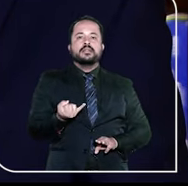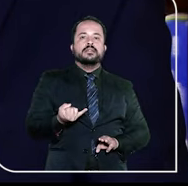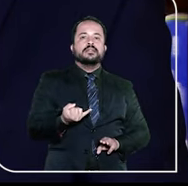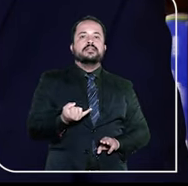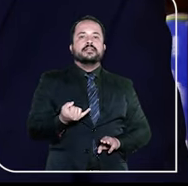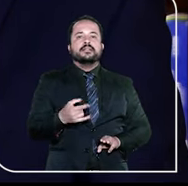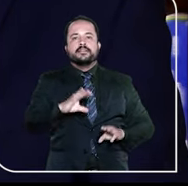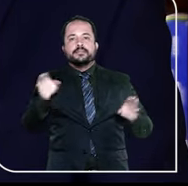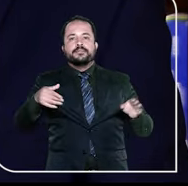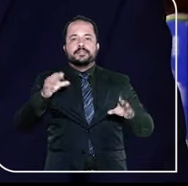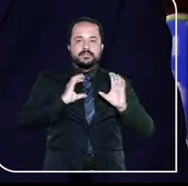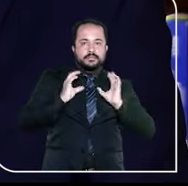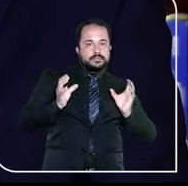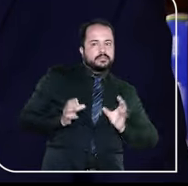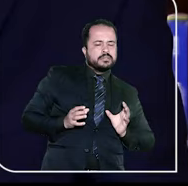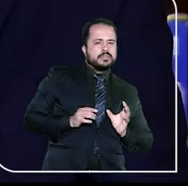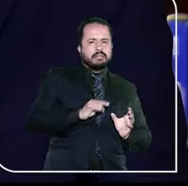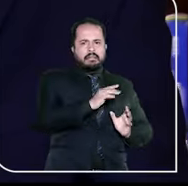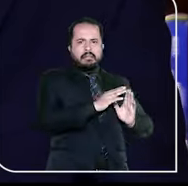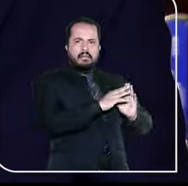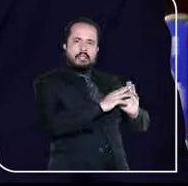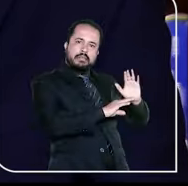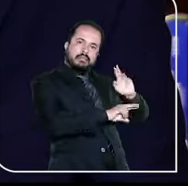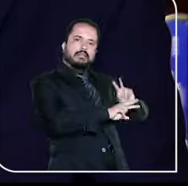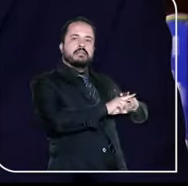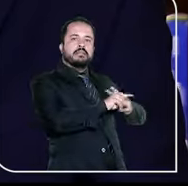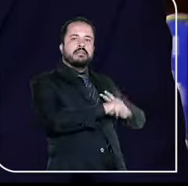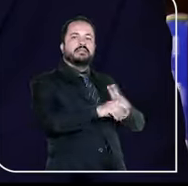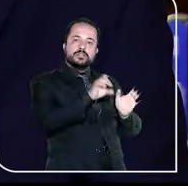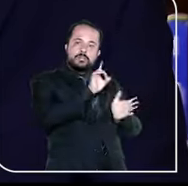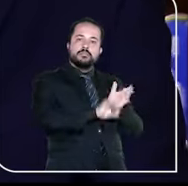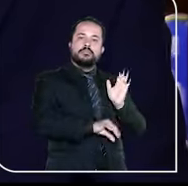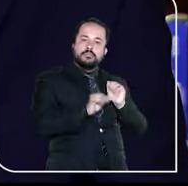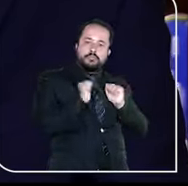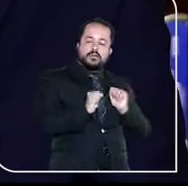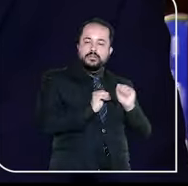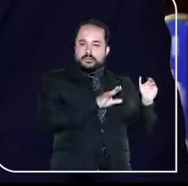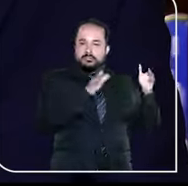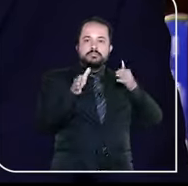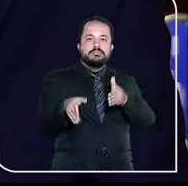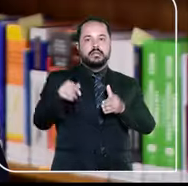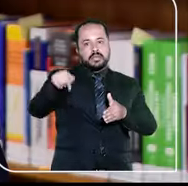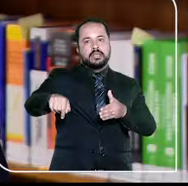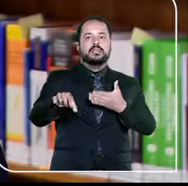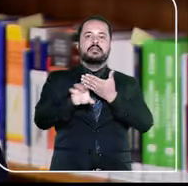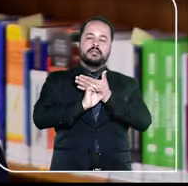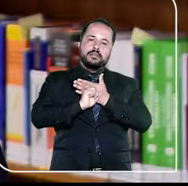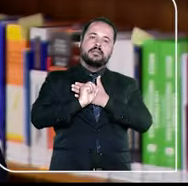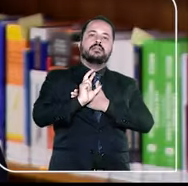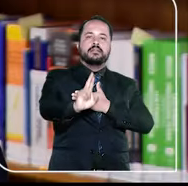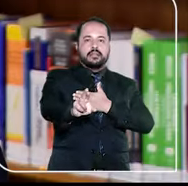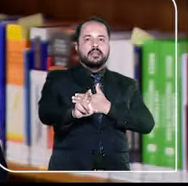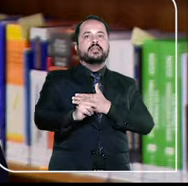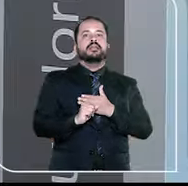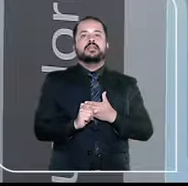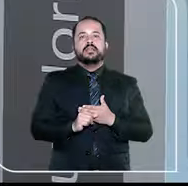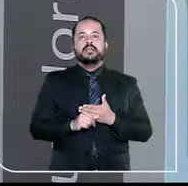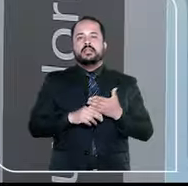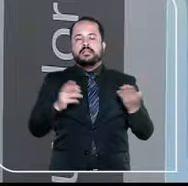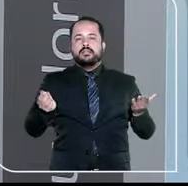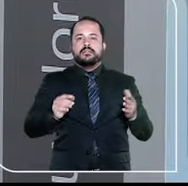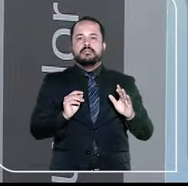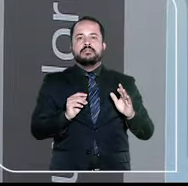simbolizar como um cidadão, ainda que privado da sua liberdade e até de alguns dos seus direitos, pode ter acesso ao Tribunal.